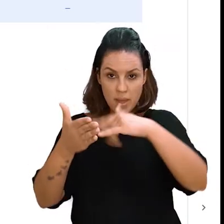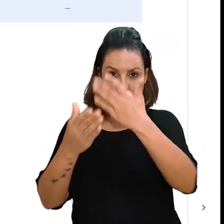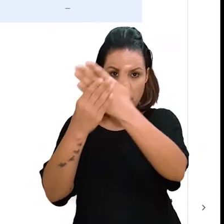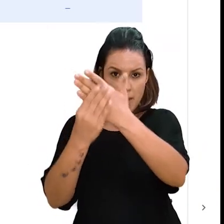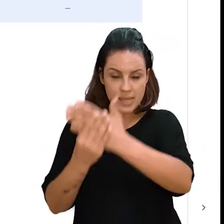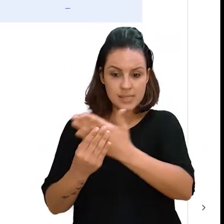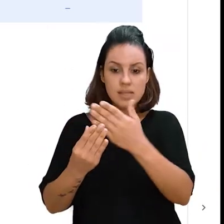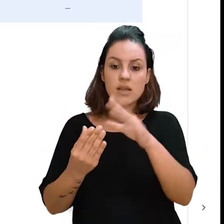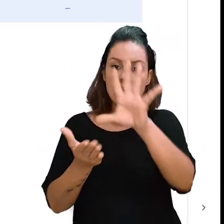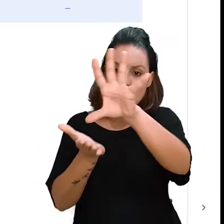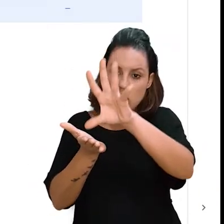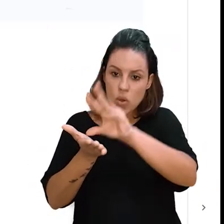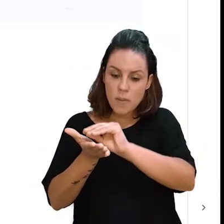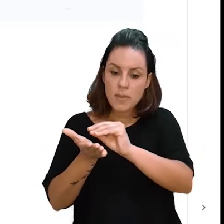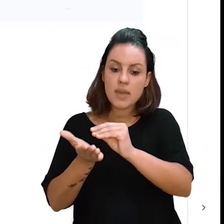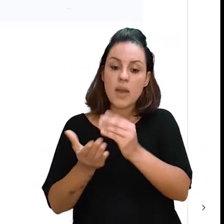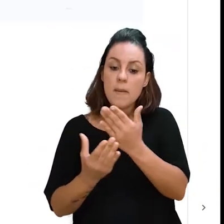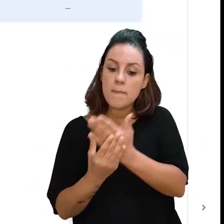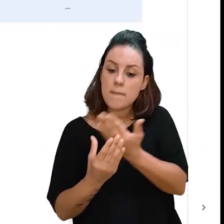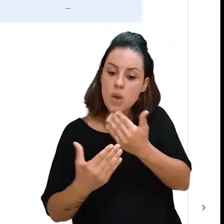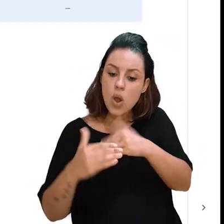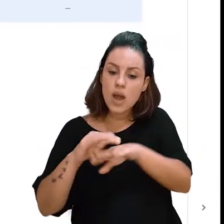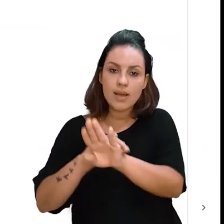para essa pasta.